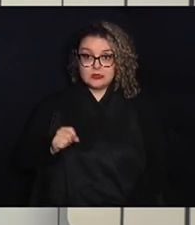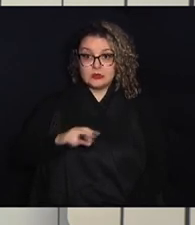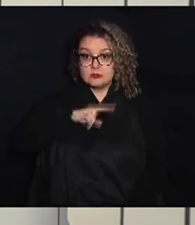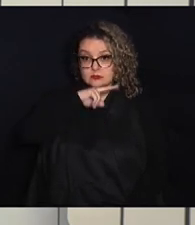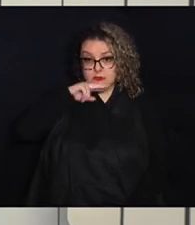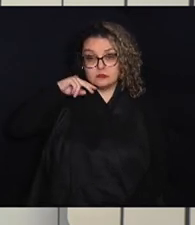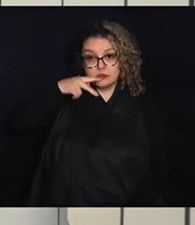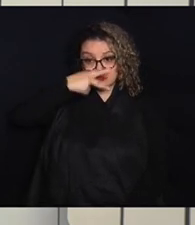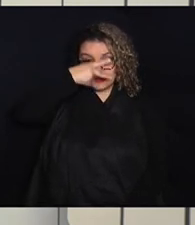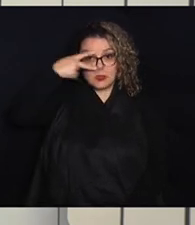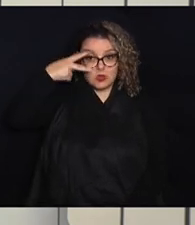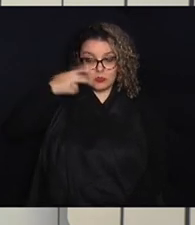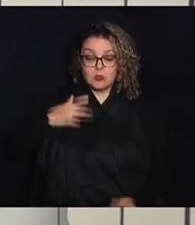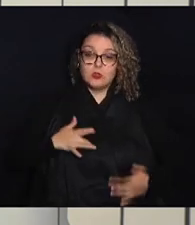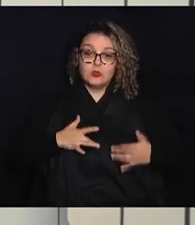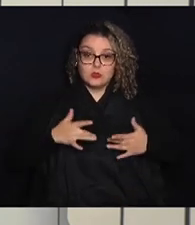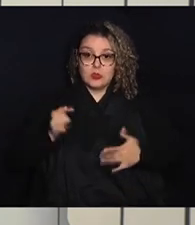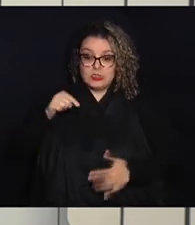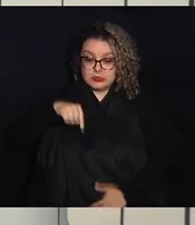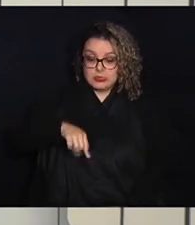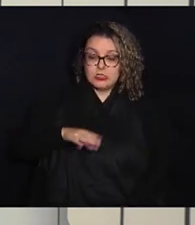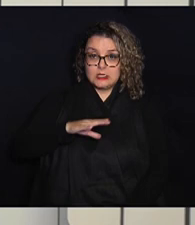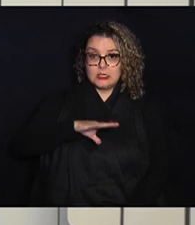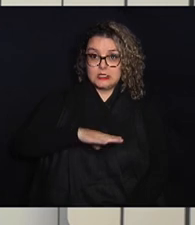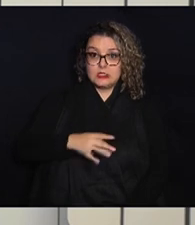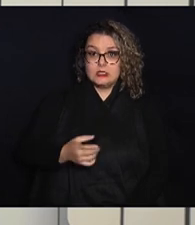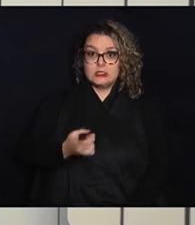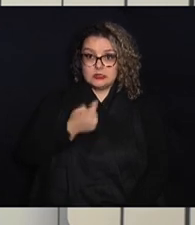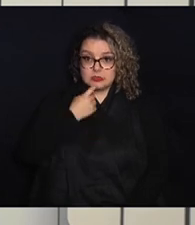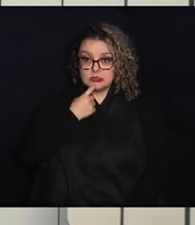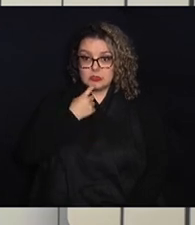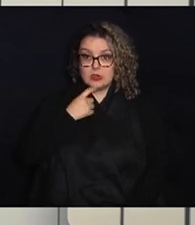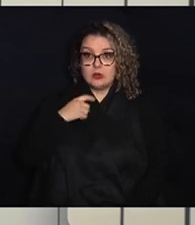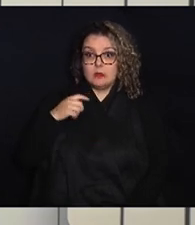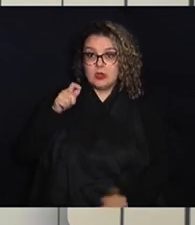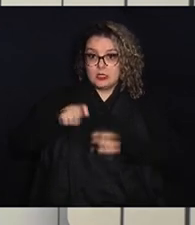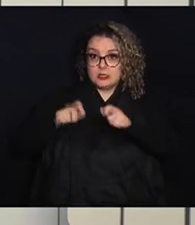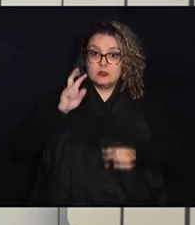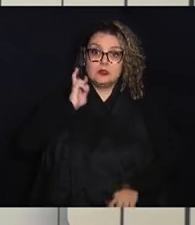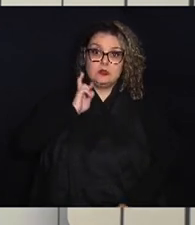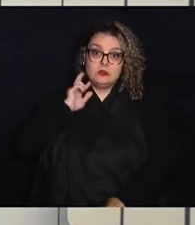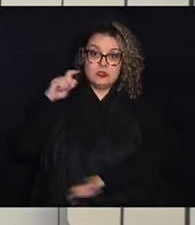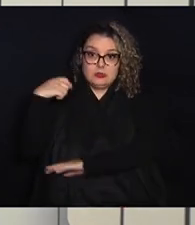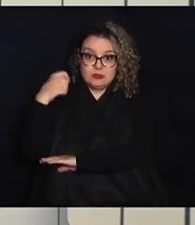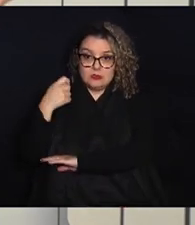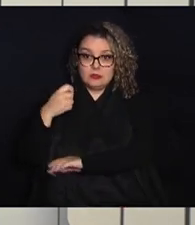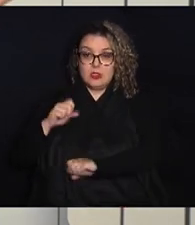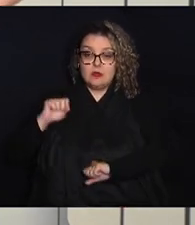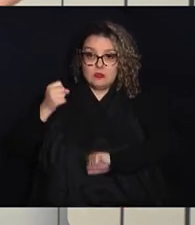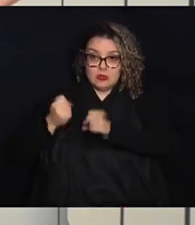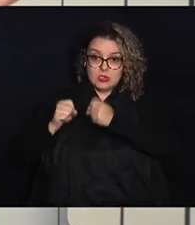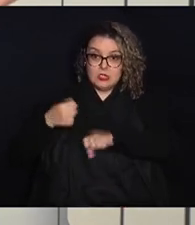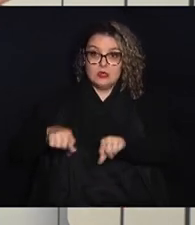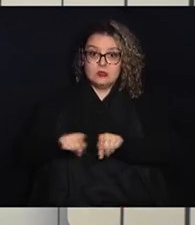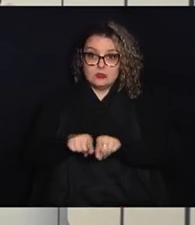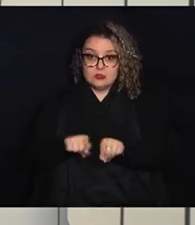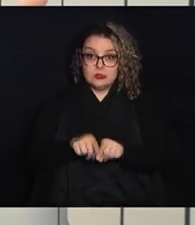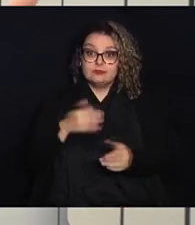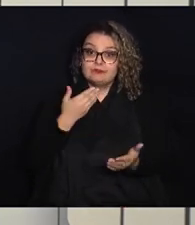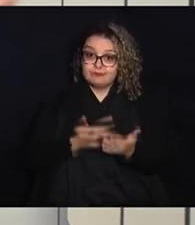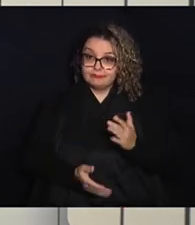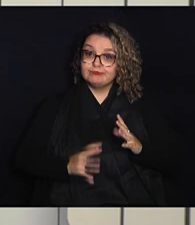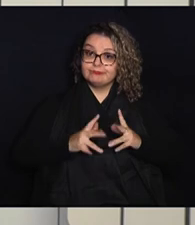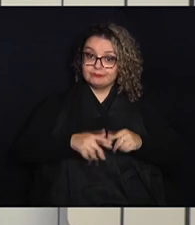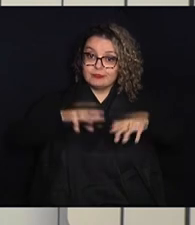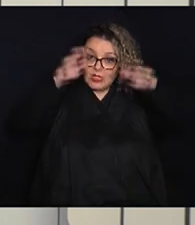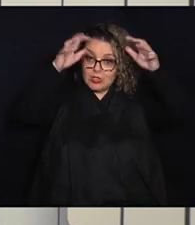doadas aqui em Campinas para os desabrigados do Rio Grande do Sul. Fabricantes que também já perderam tudo em uma